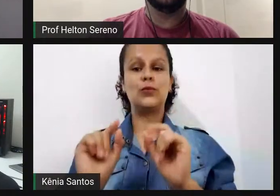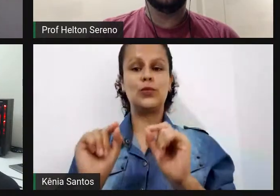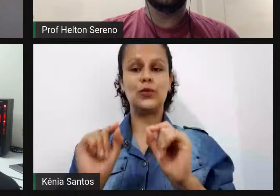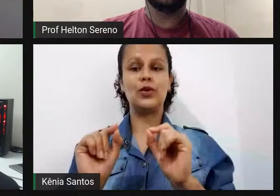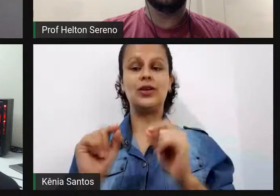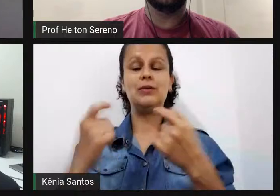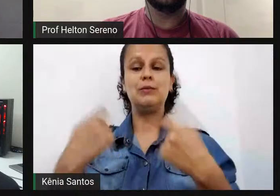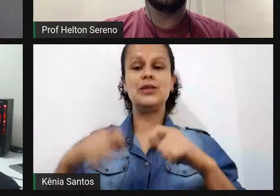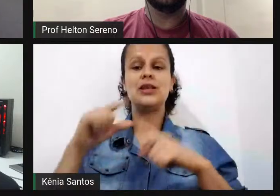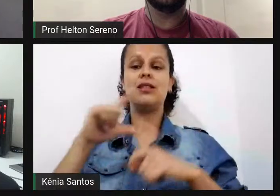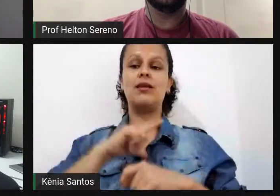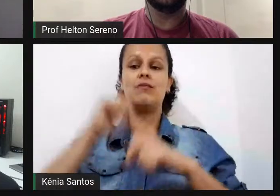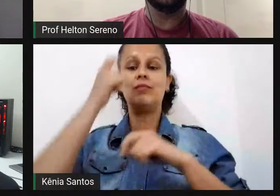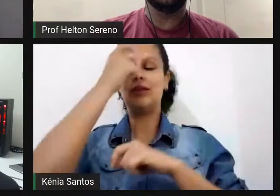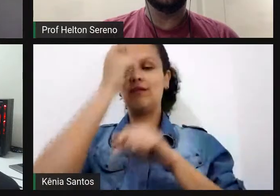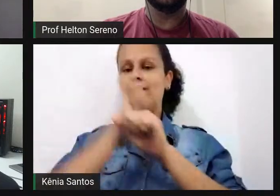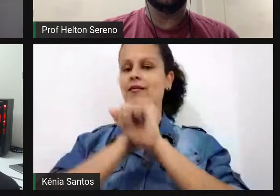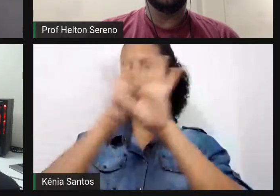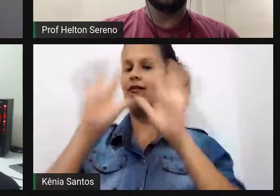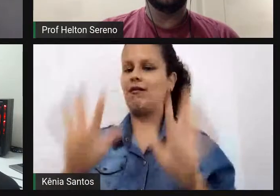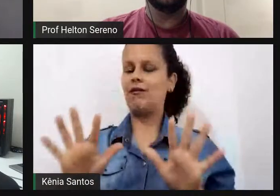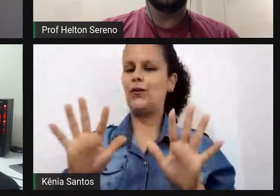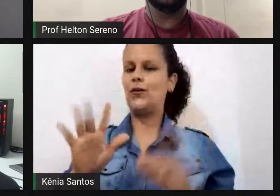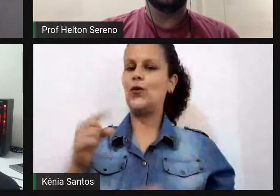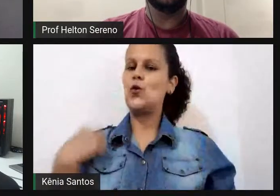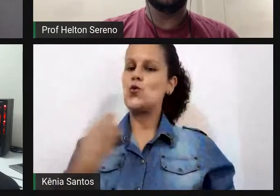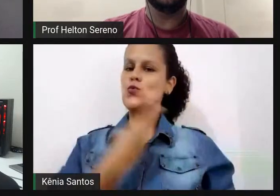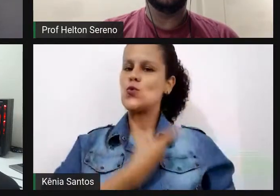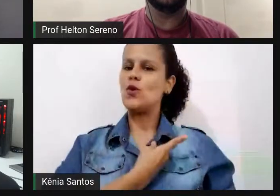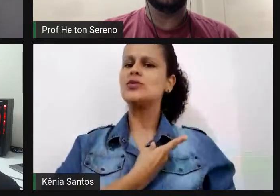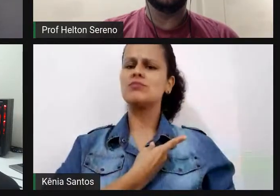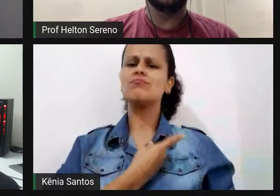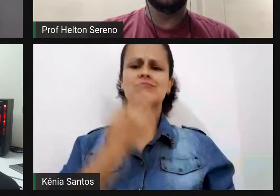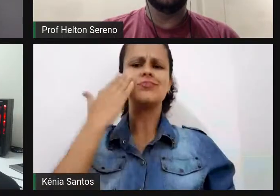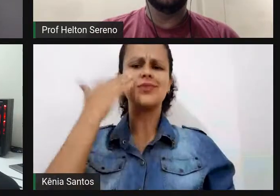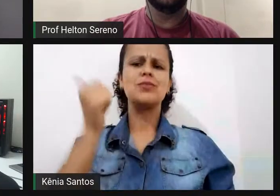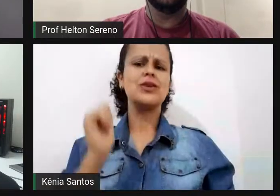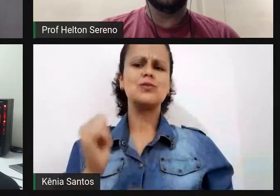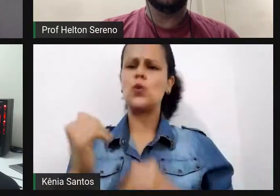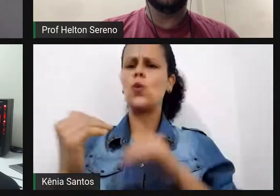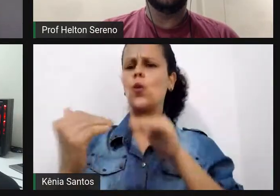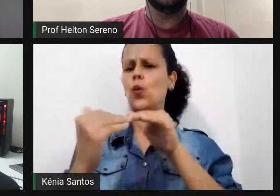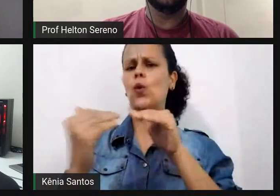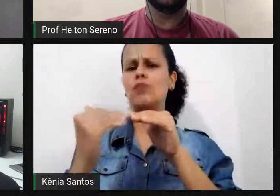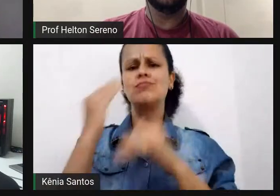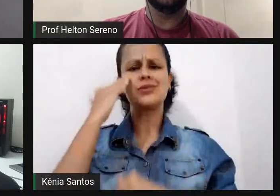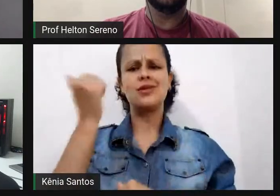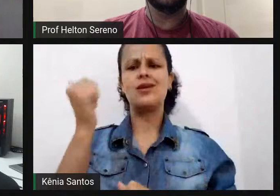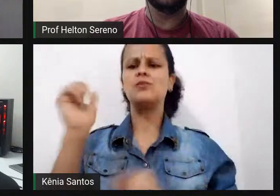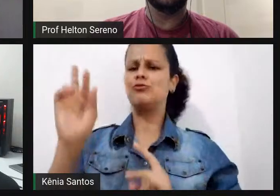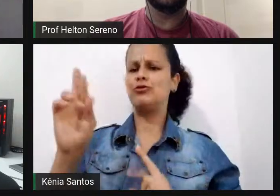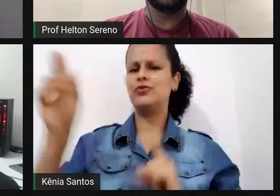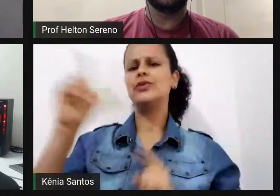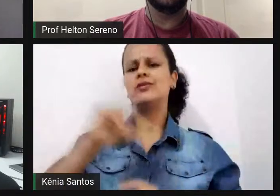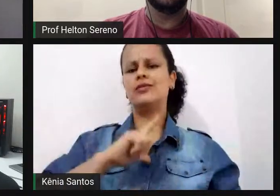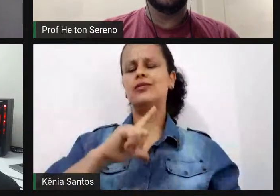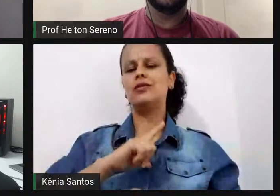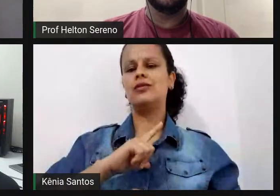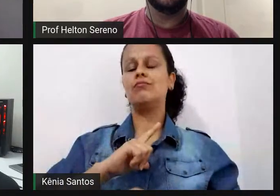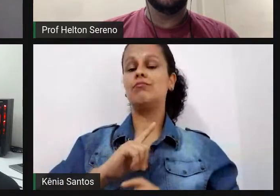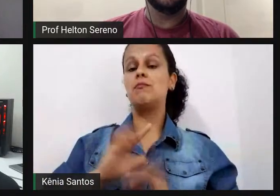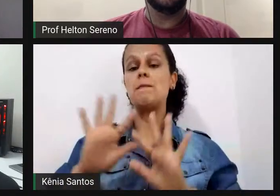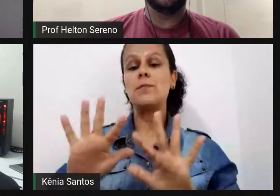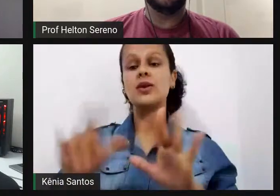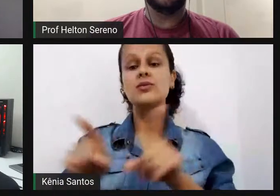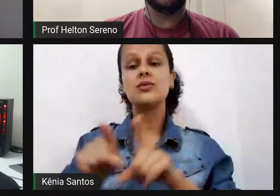muito clara aqui é que todos nós temos consciência disso, né? Nós sabemos dessas diferenças, mas nós também sabemos